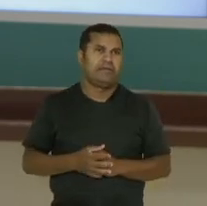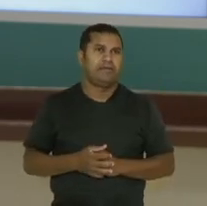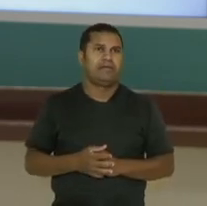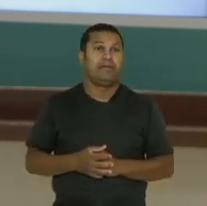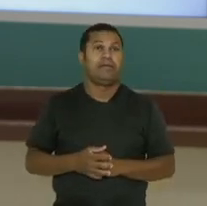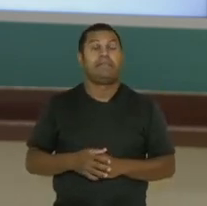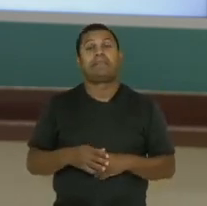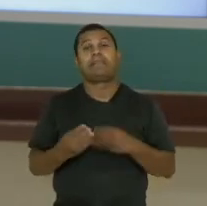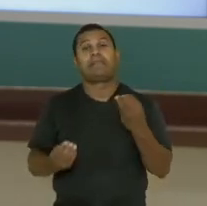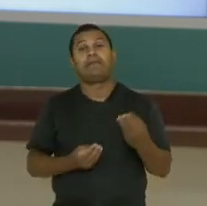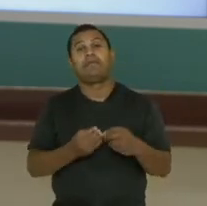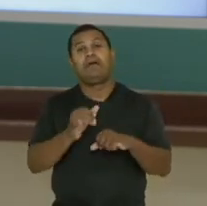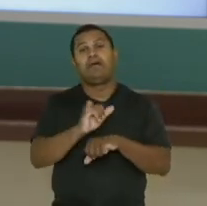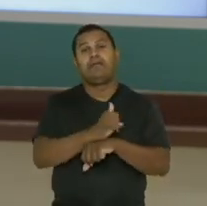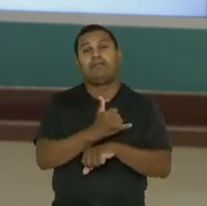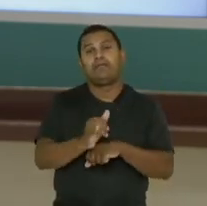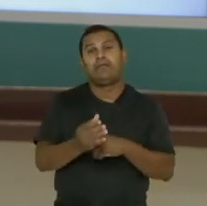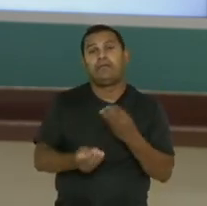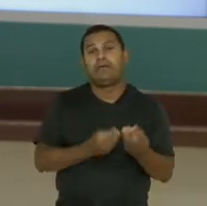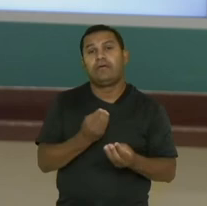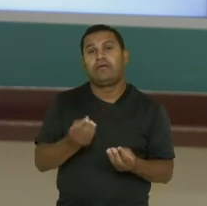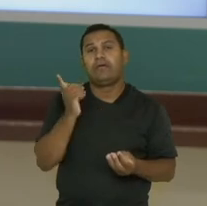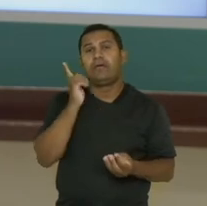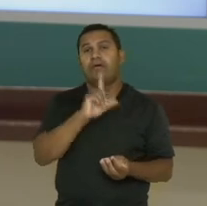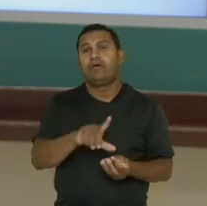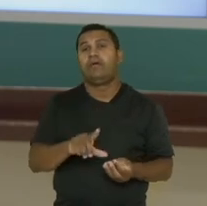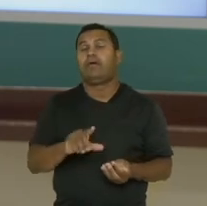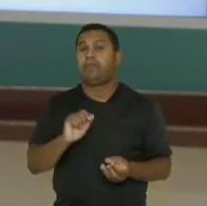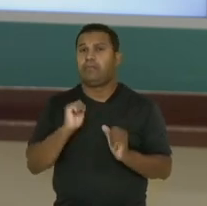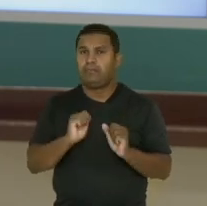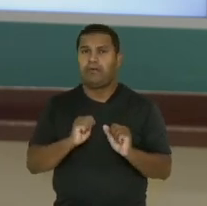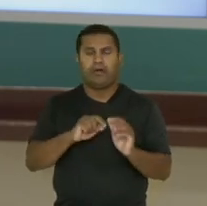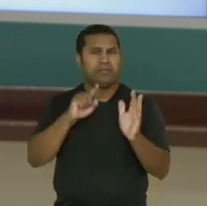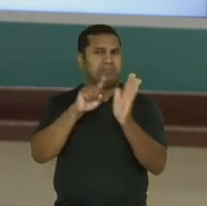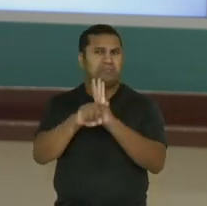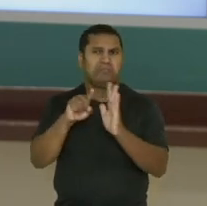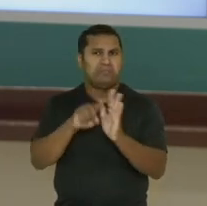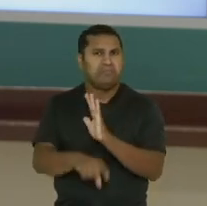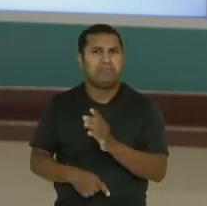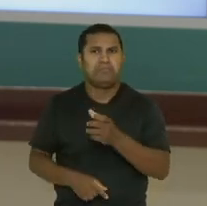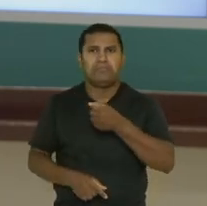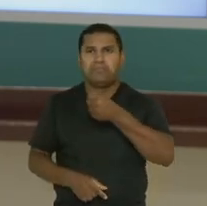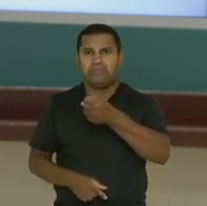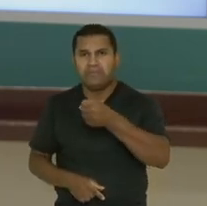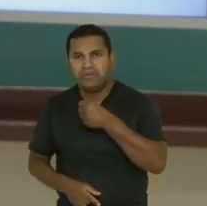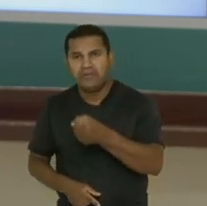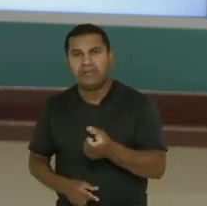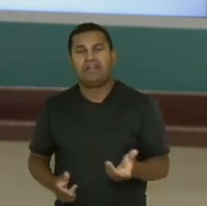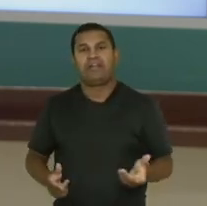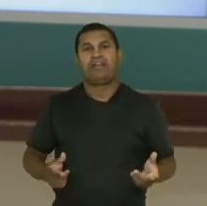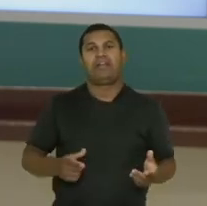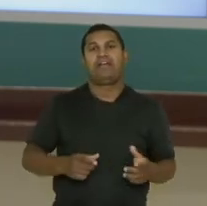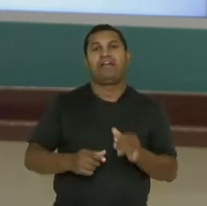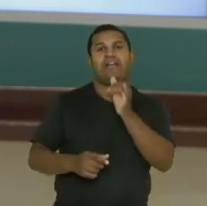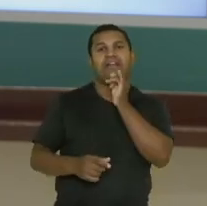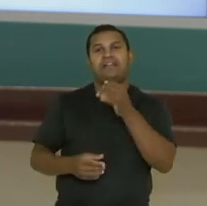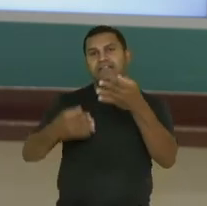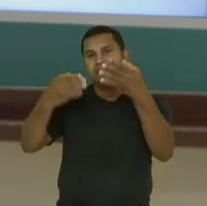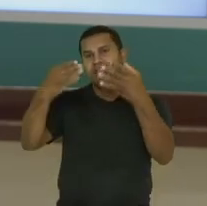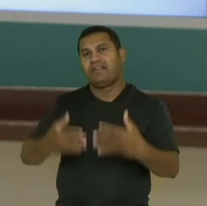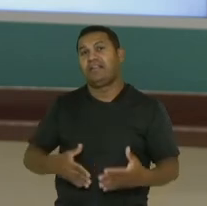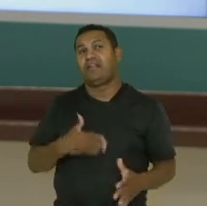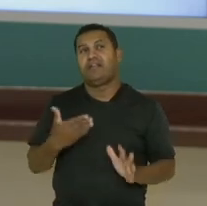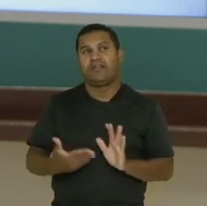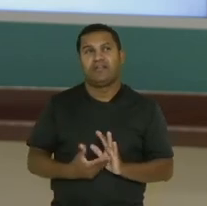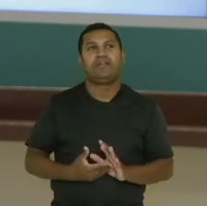Instrumentos de pesquisa. Pode ser um questionário online, físico, teste clínico, grupo de discussão, enfim. Você pode usar